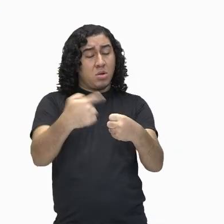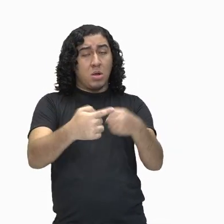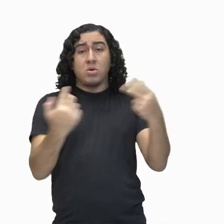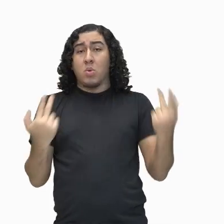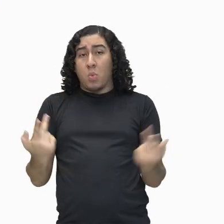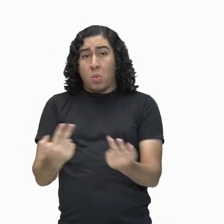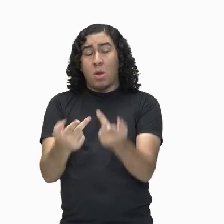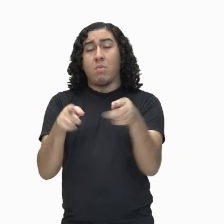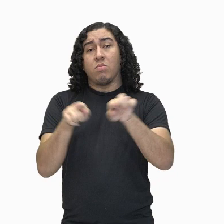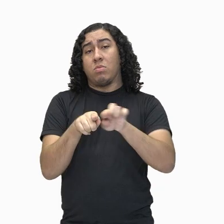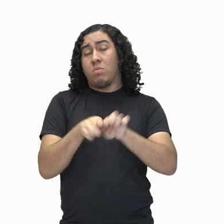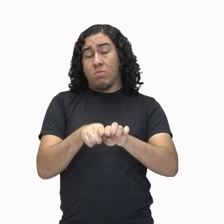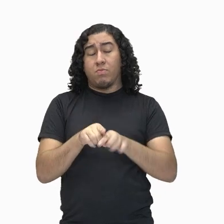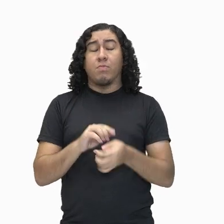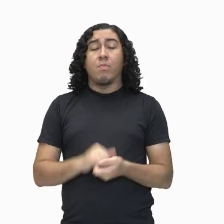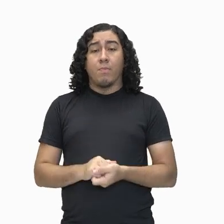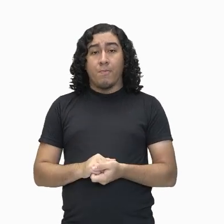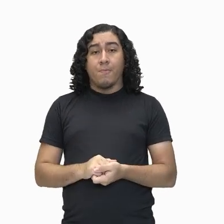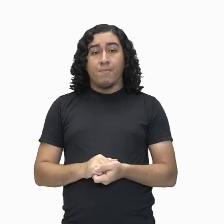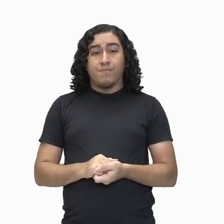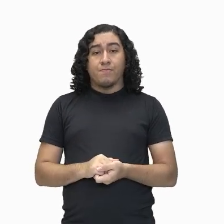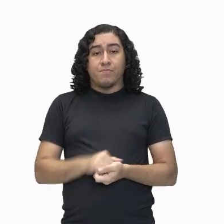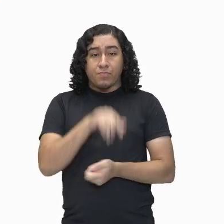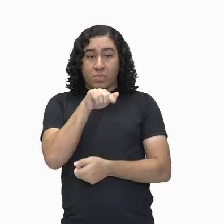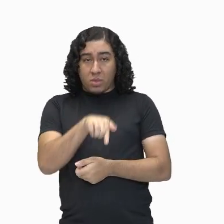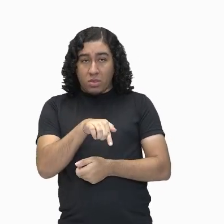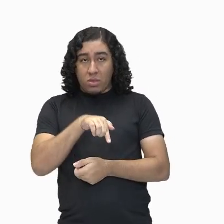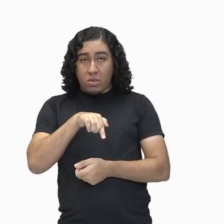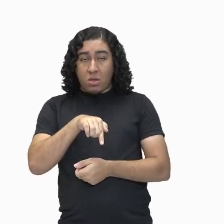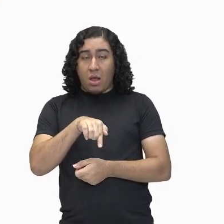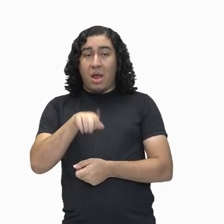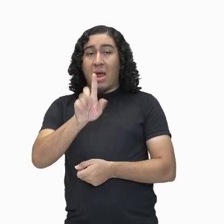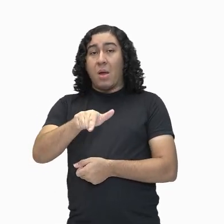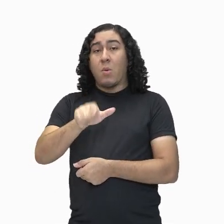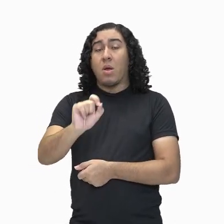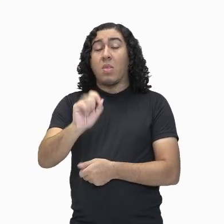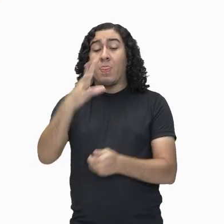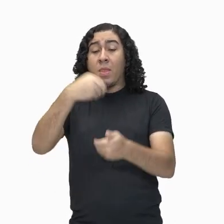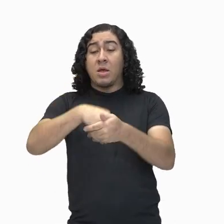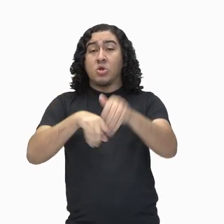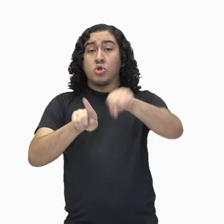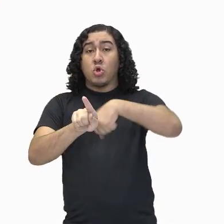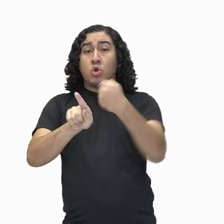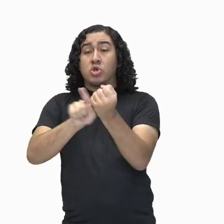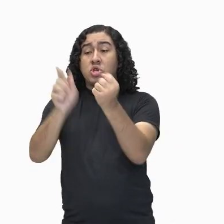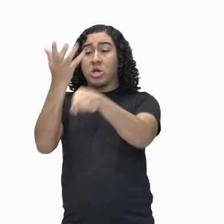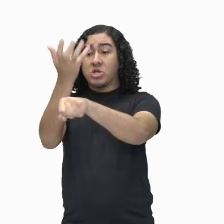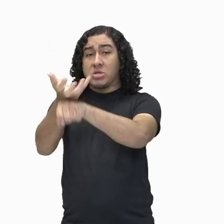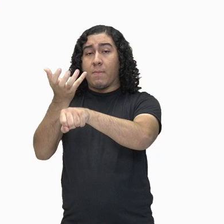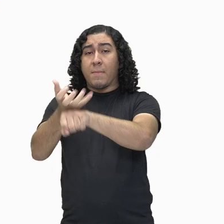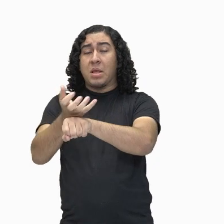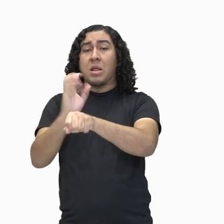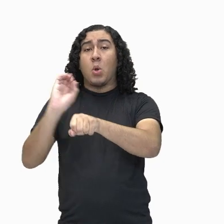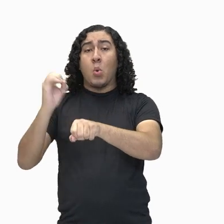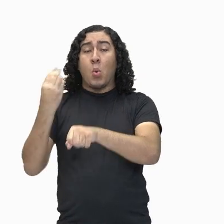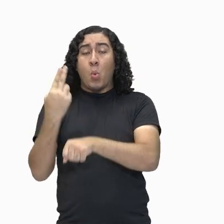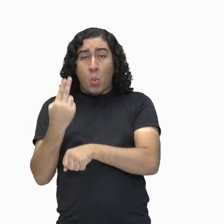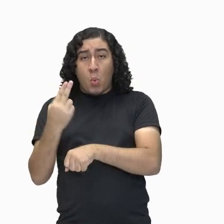no mesmo local. desigualdade isso é o que nós chamamos em sociologia ou nas ciências humanas de